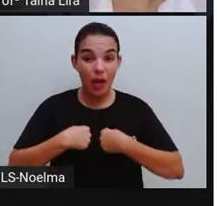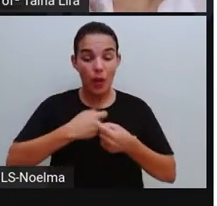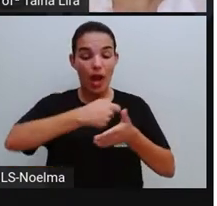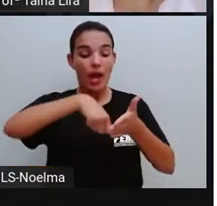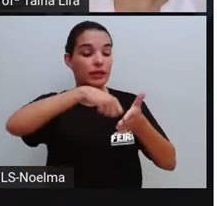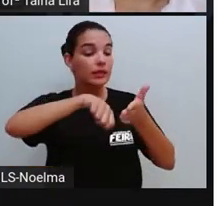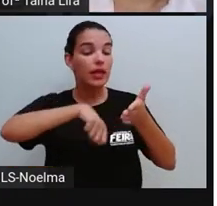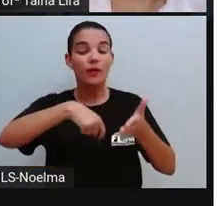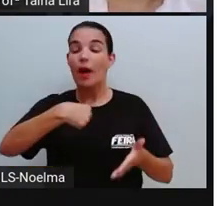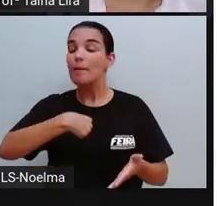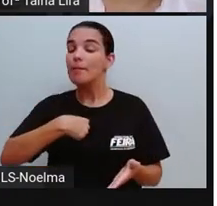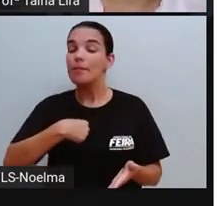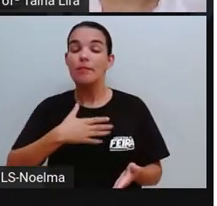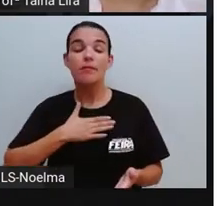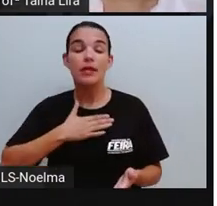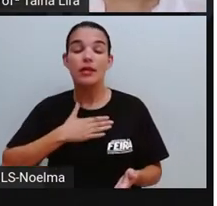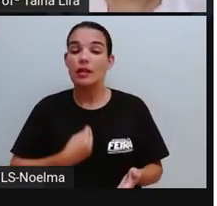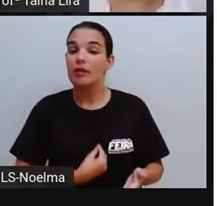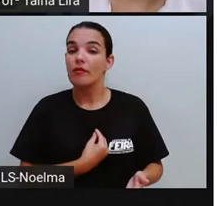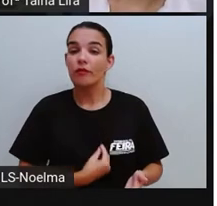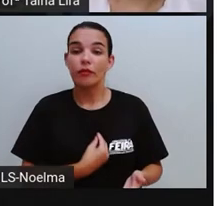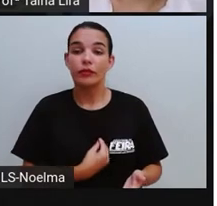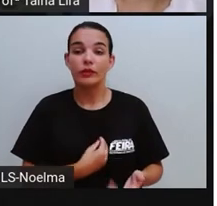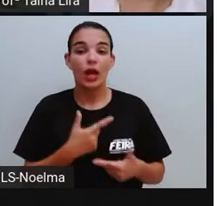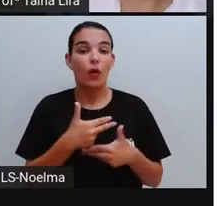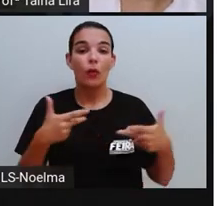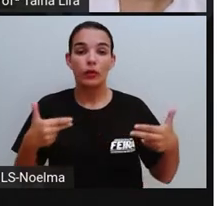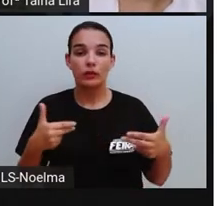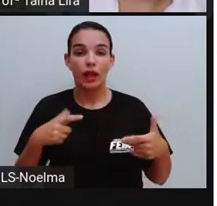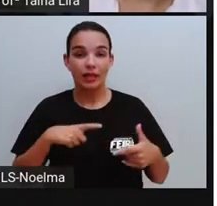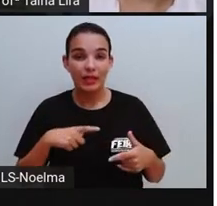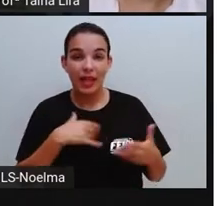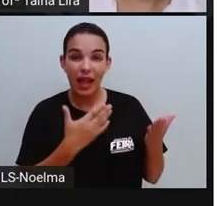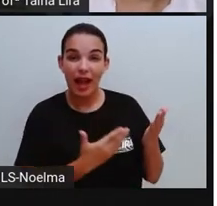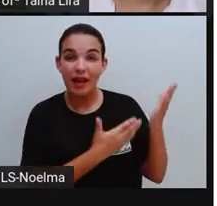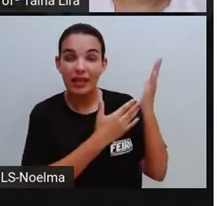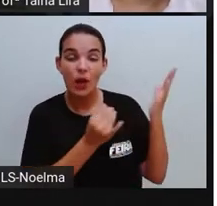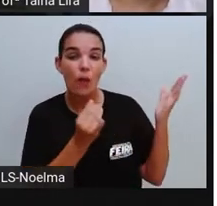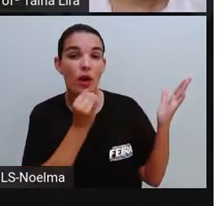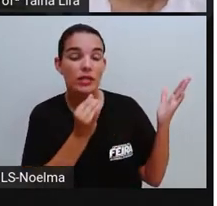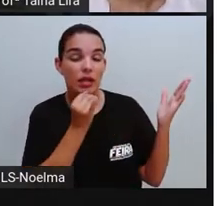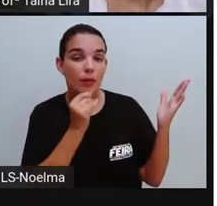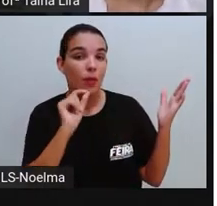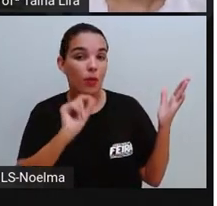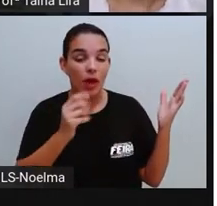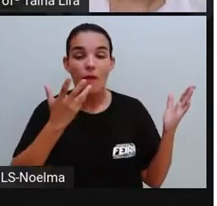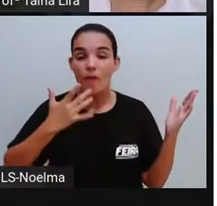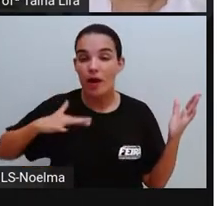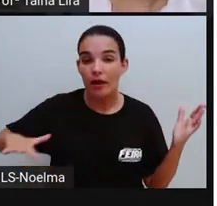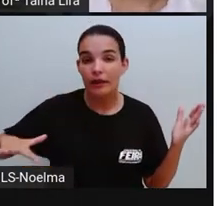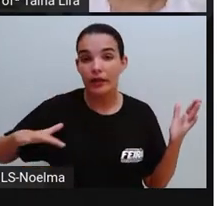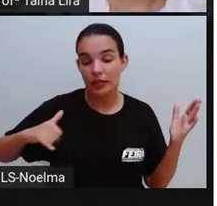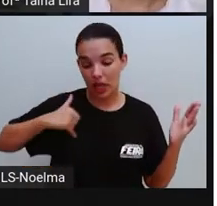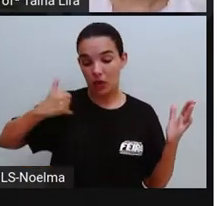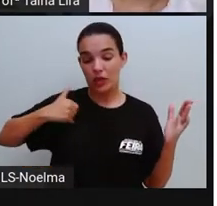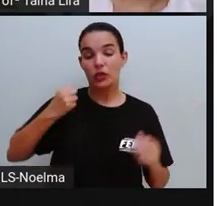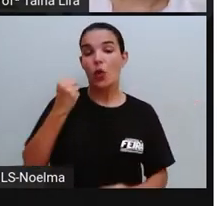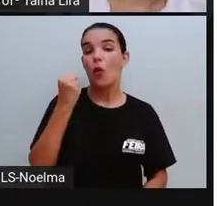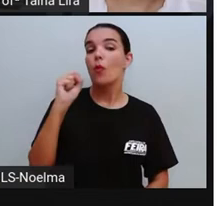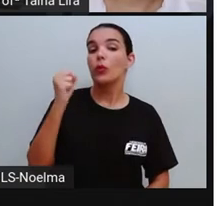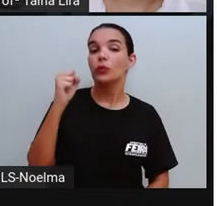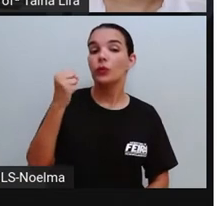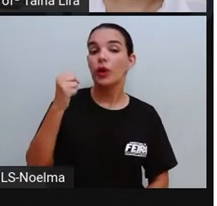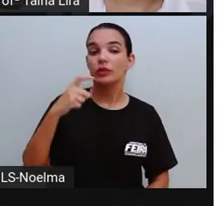certo? Eu trouxe aqui um exemplo, ó, de uma autobiografia de uma criança de oito anos. Então, aqui tem até a